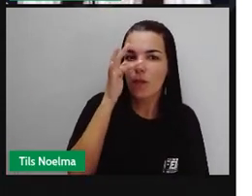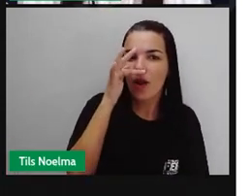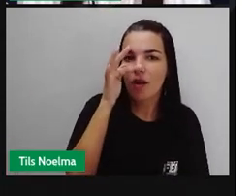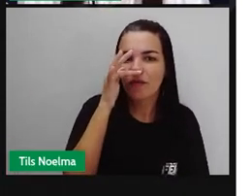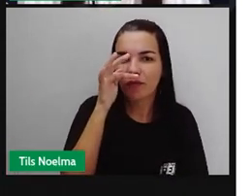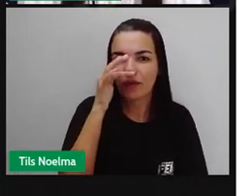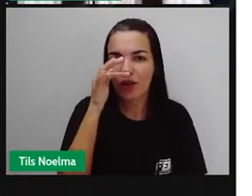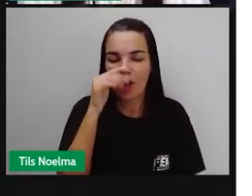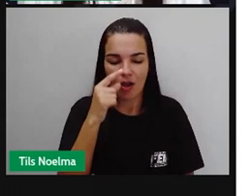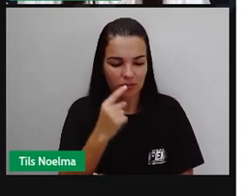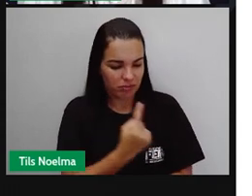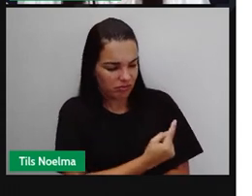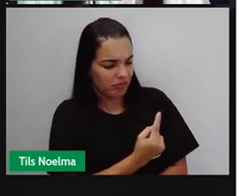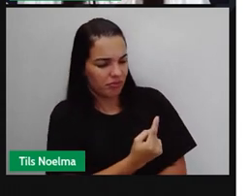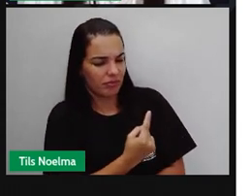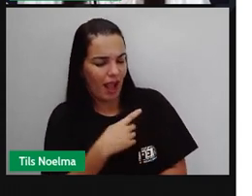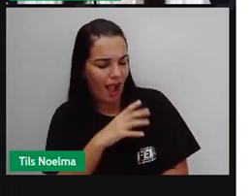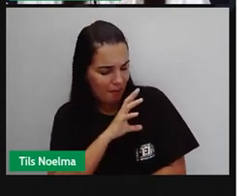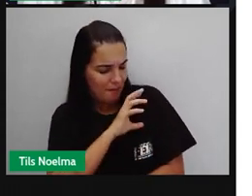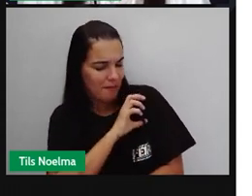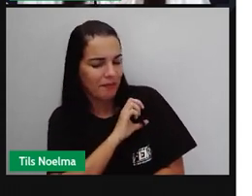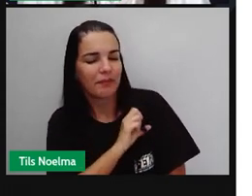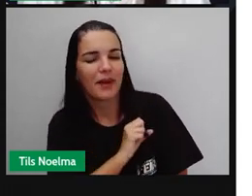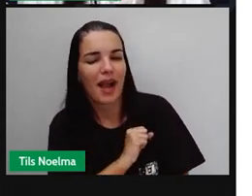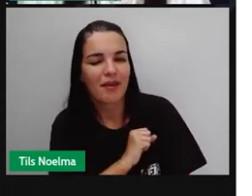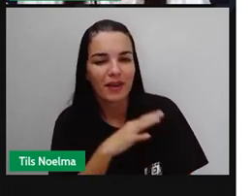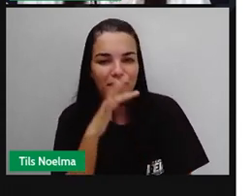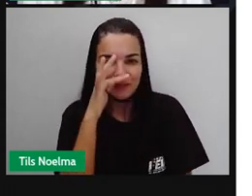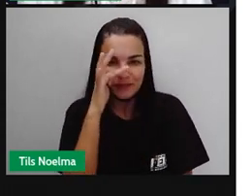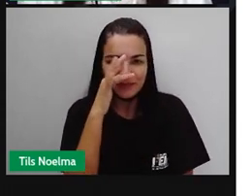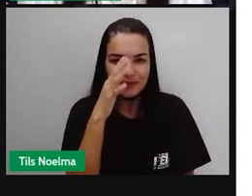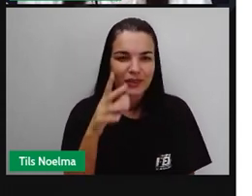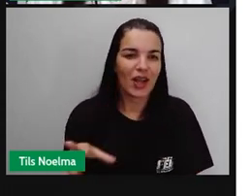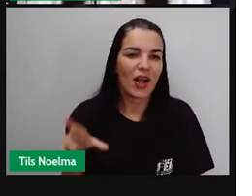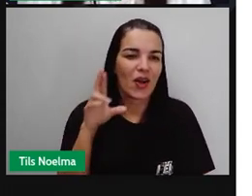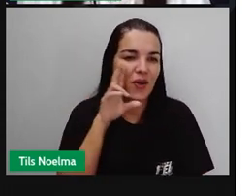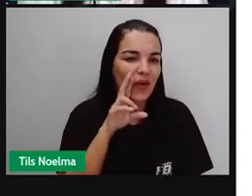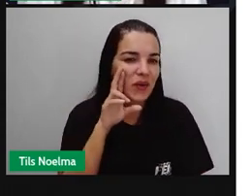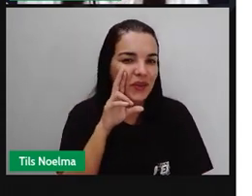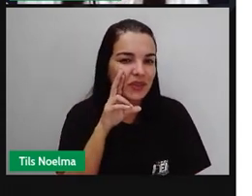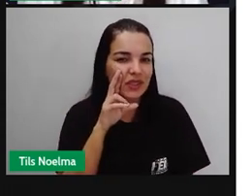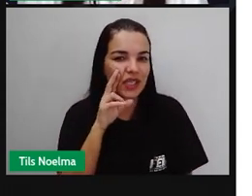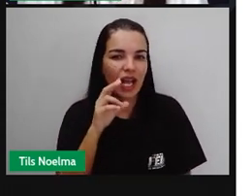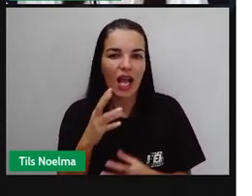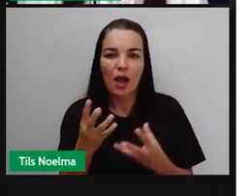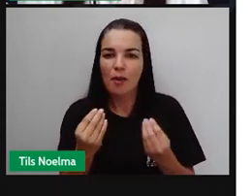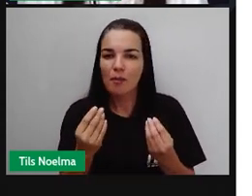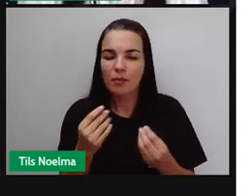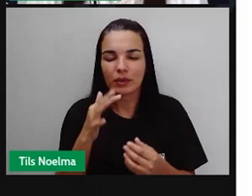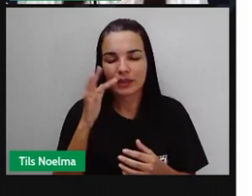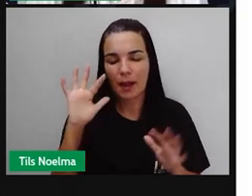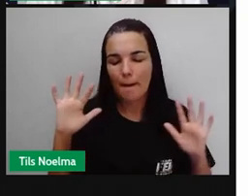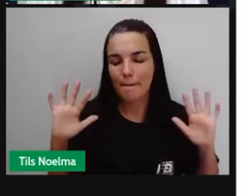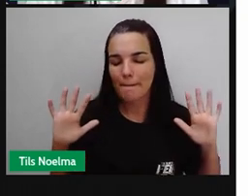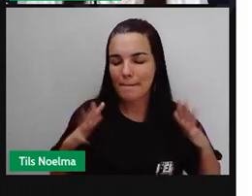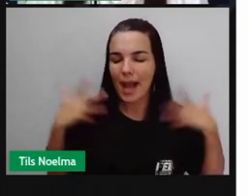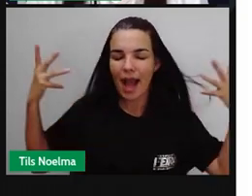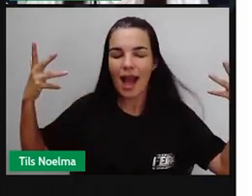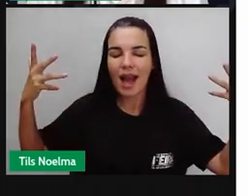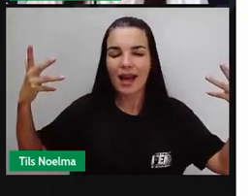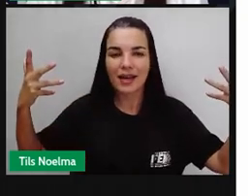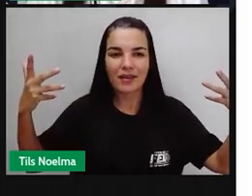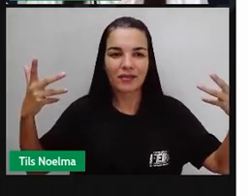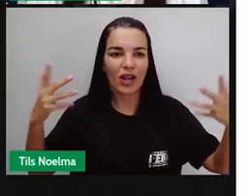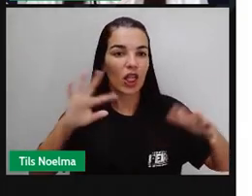é apaixonado por essa flor, por essa rosa, né? Uma história maravilhosa e profunda para todas